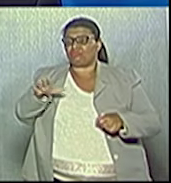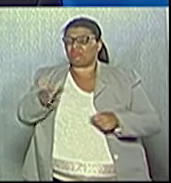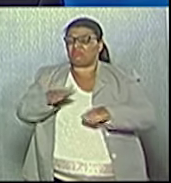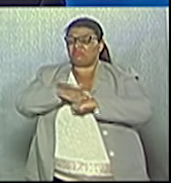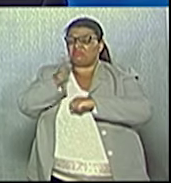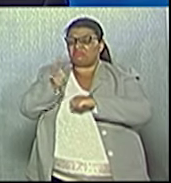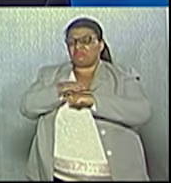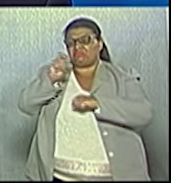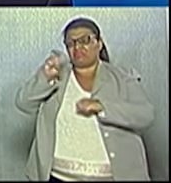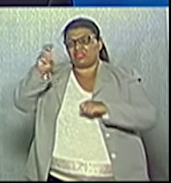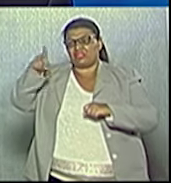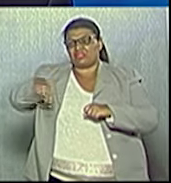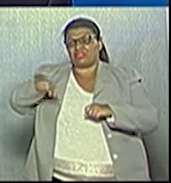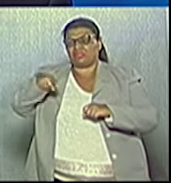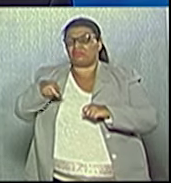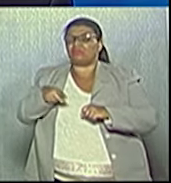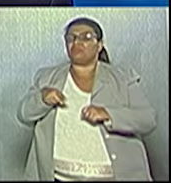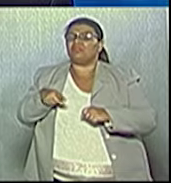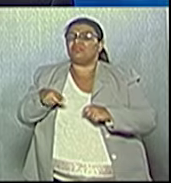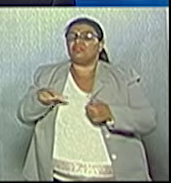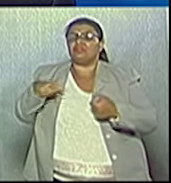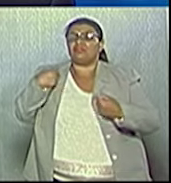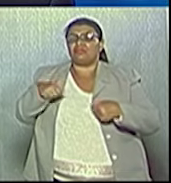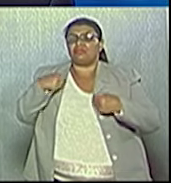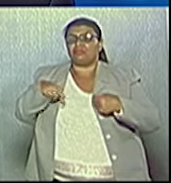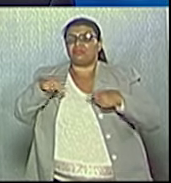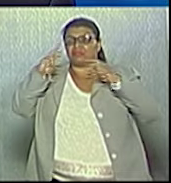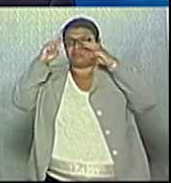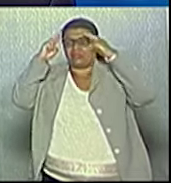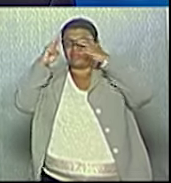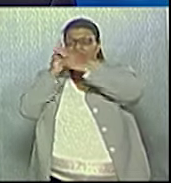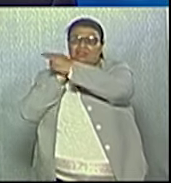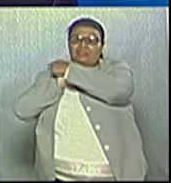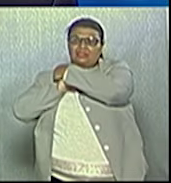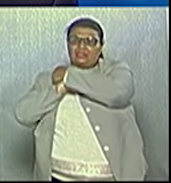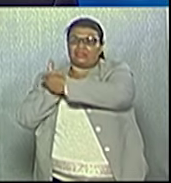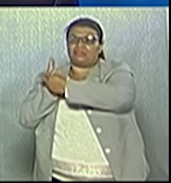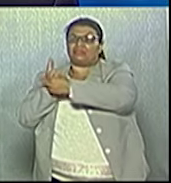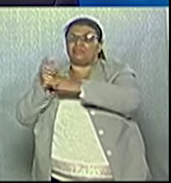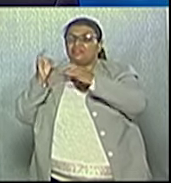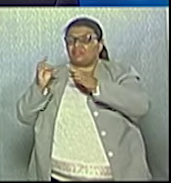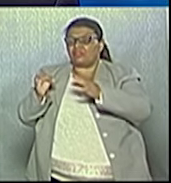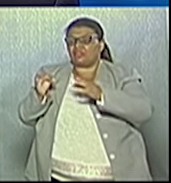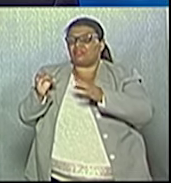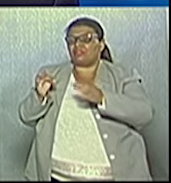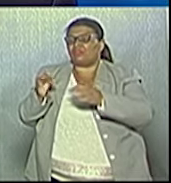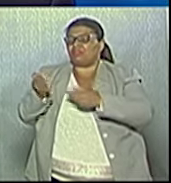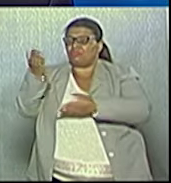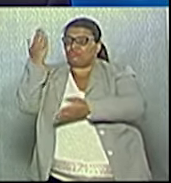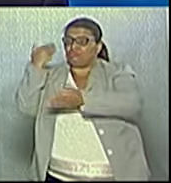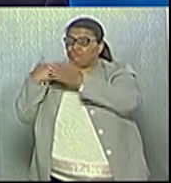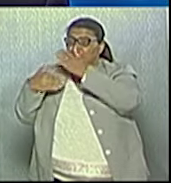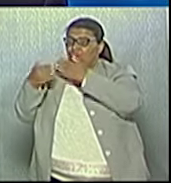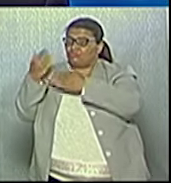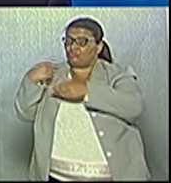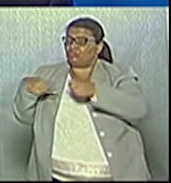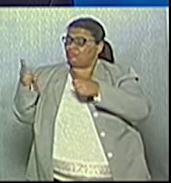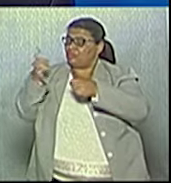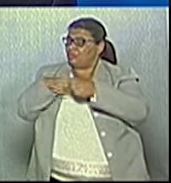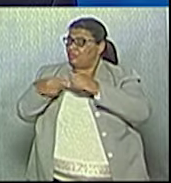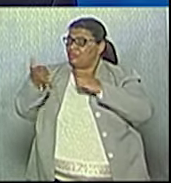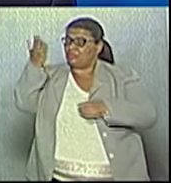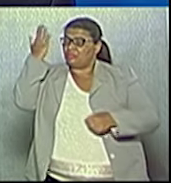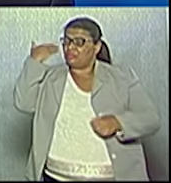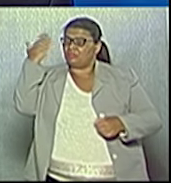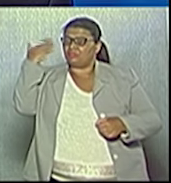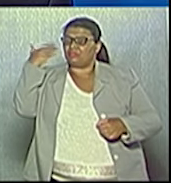gerados desde 2009. Temos que ter muita responsabilidade para não deixar retroceder, para não voltar ao passado.